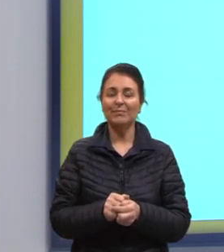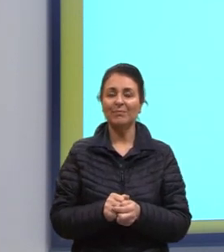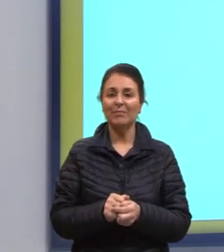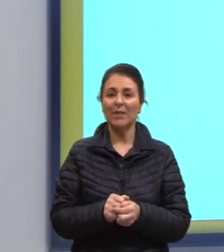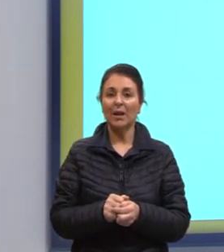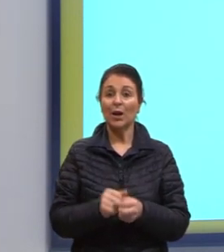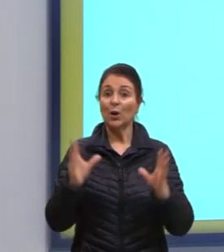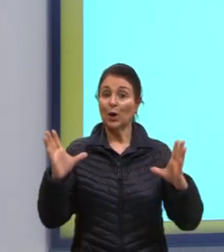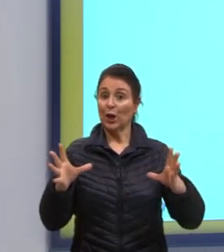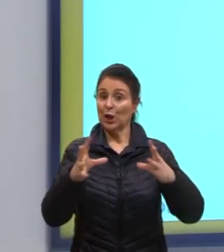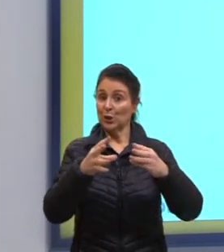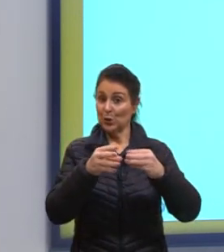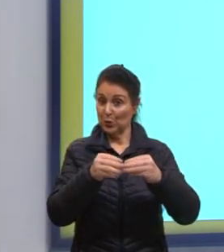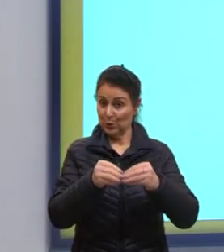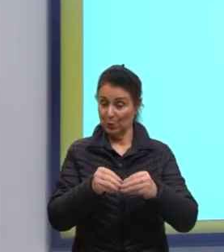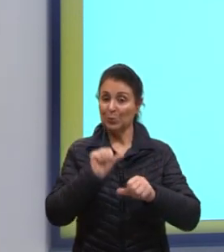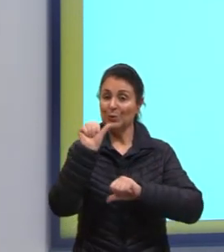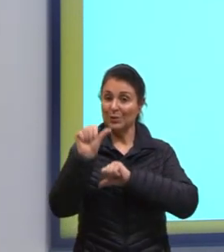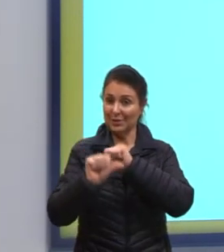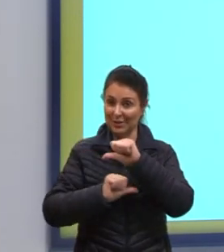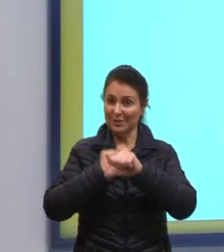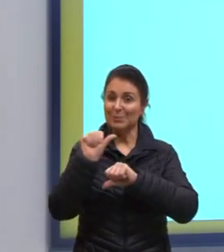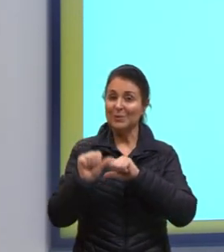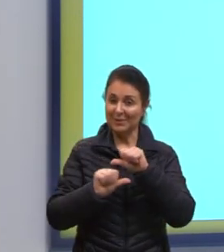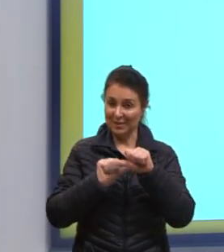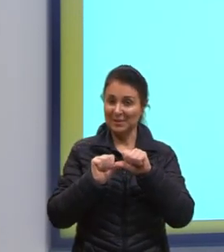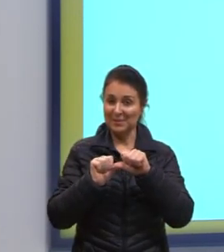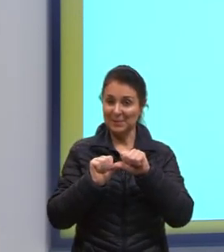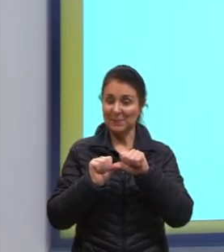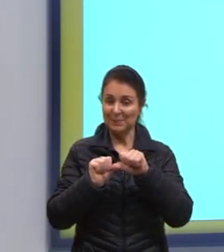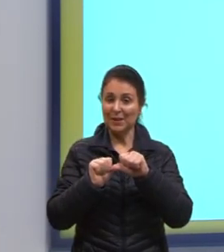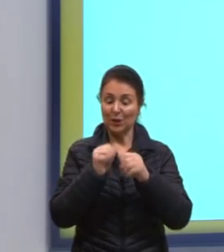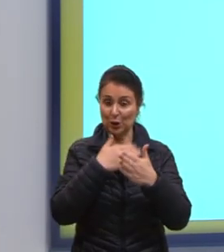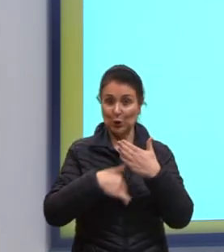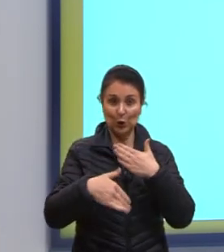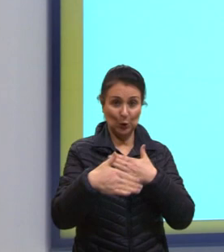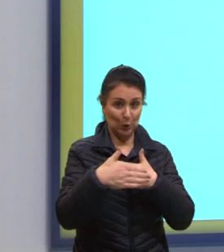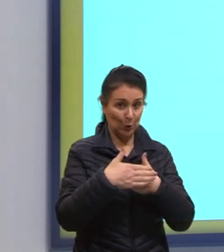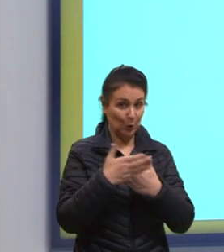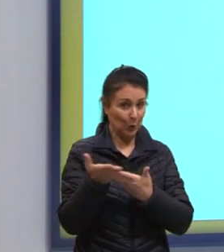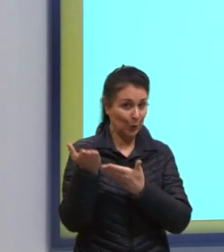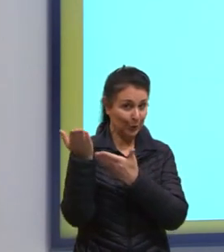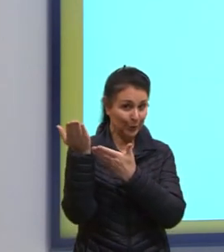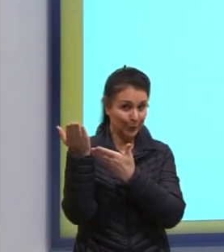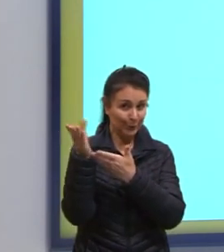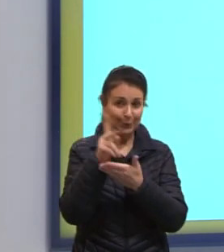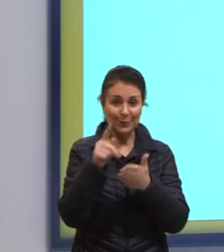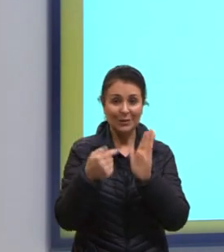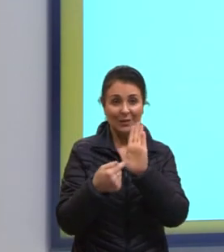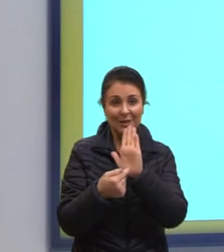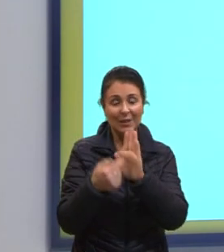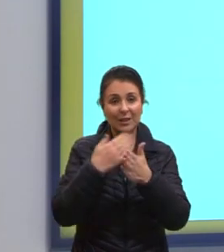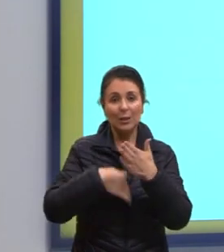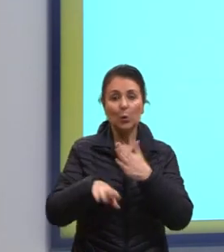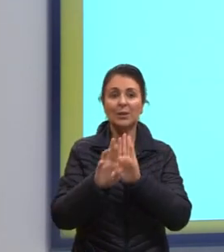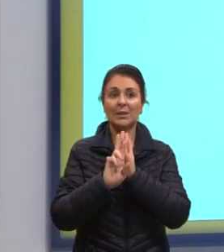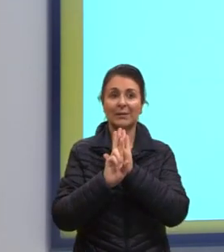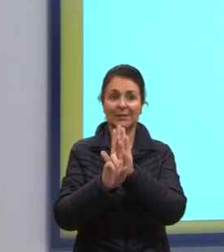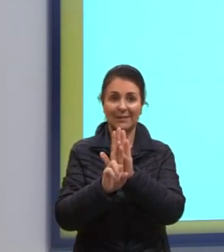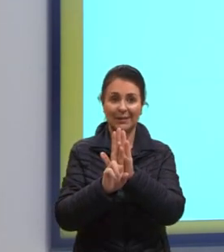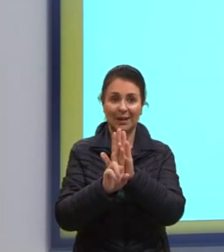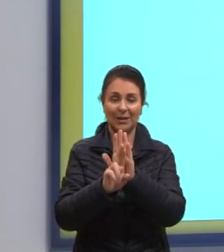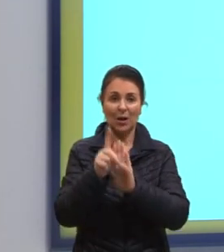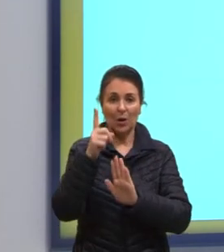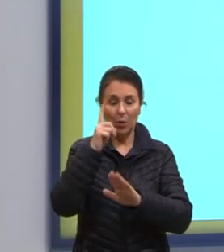resumo das nossas mudanças de estado físico, tá? Todas. Todas aqui estão representadas, né?